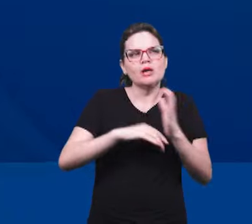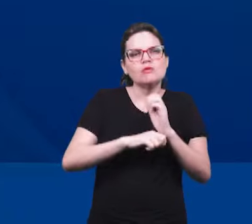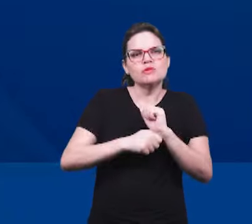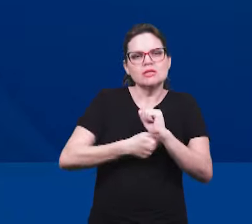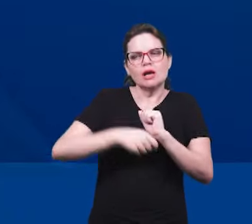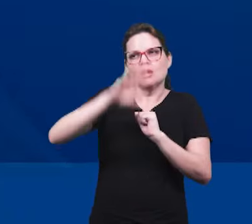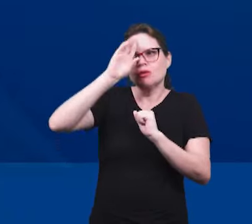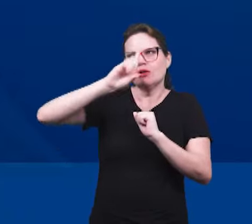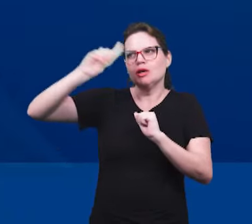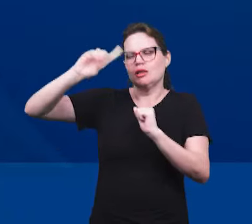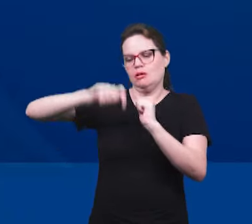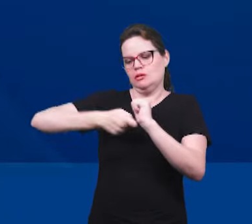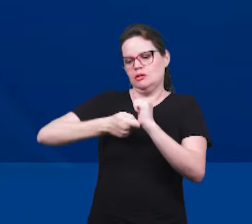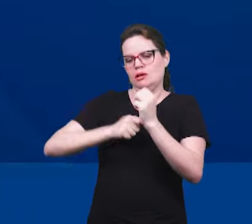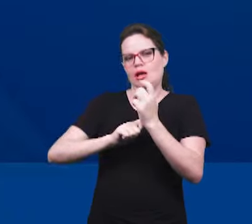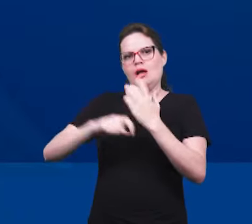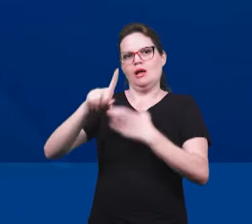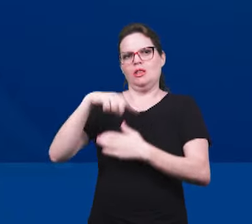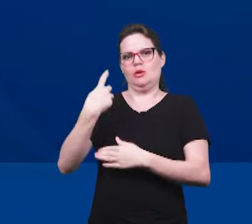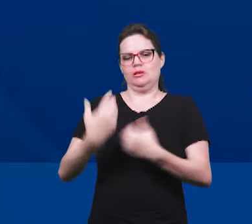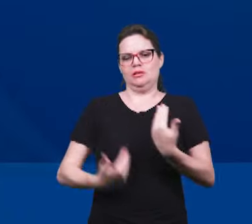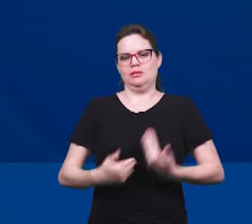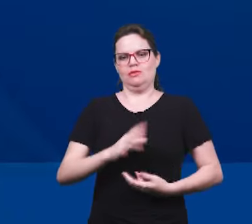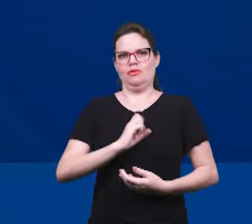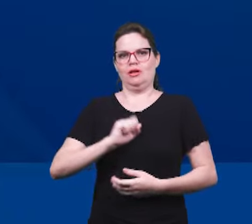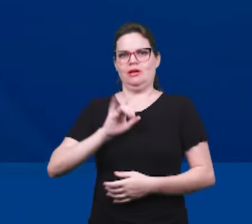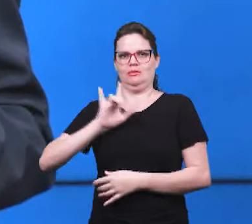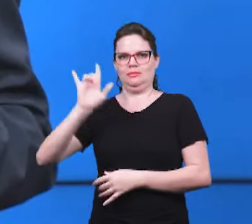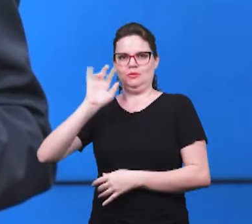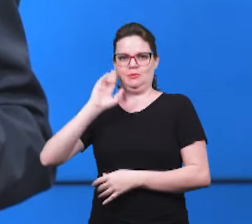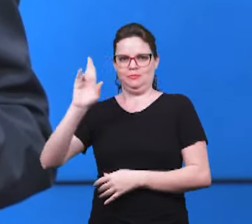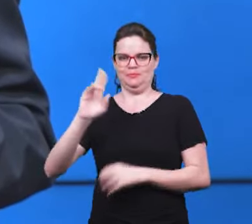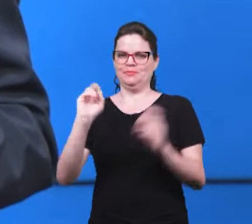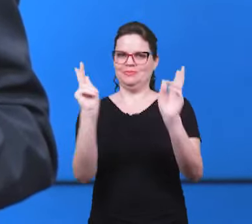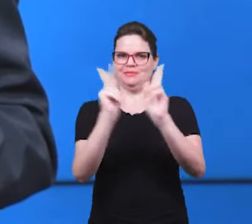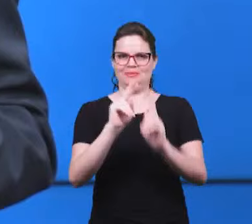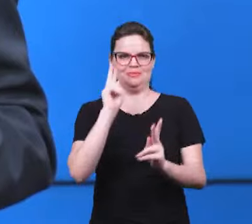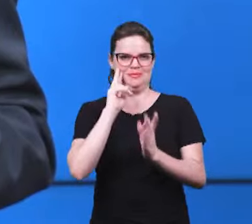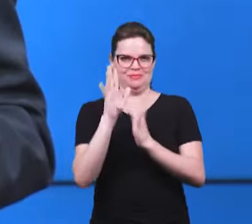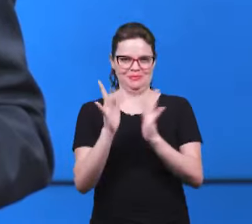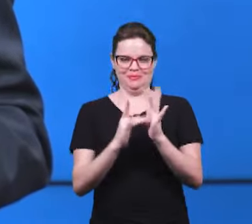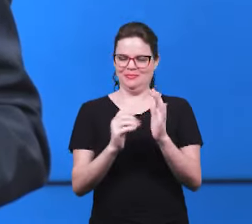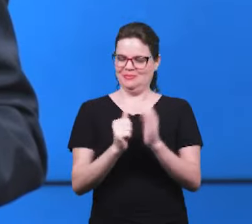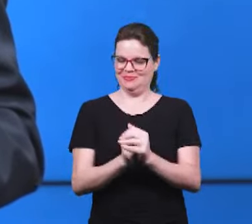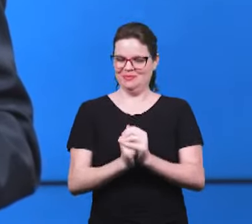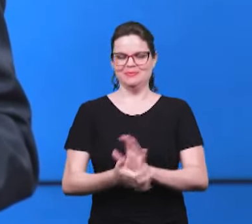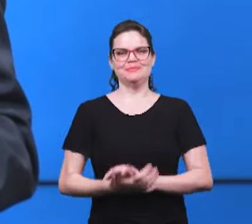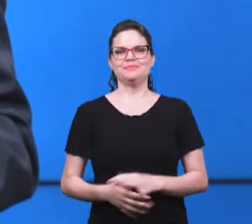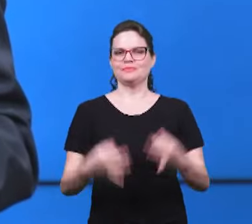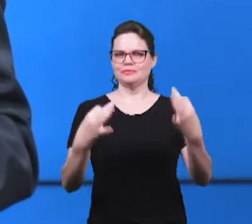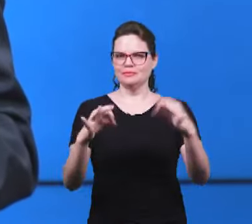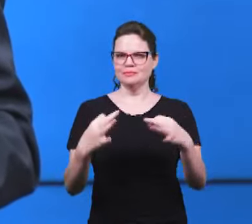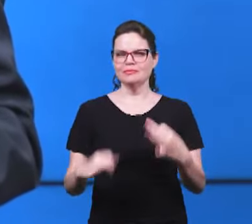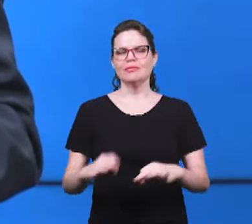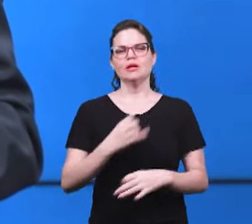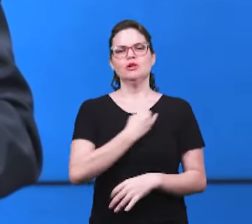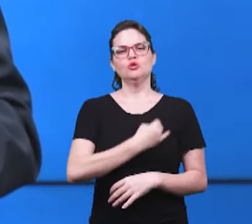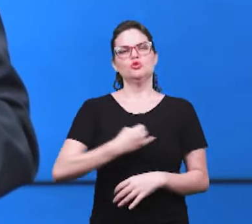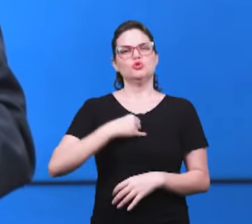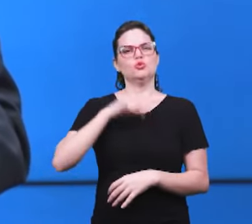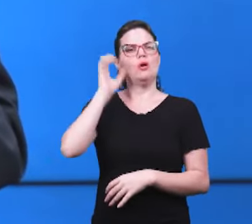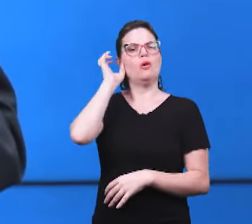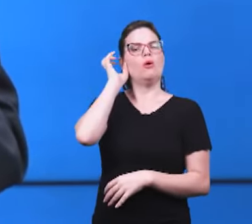que Deus preparou para os que os amam. A paz do Senhor Jesus. Amém, irmã Luíze. Realmente, a voz que João ouviu